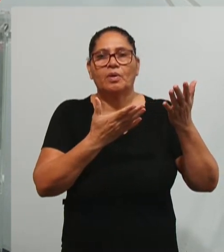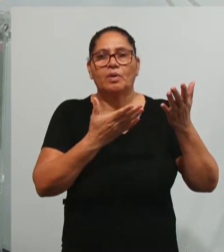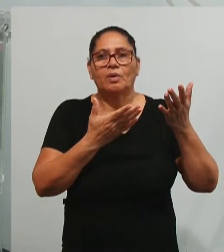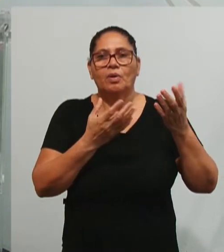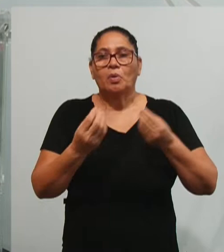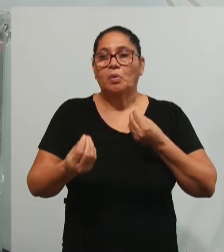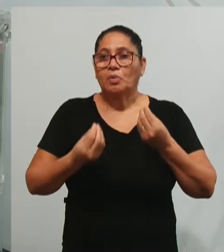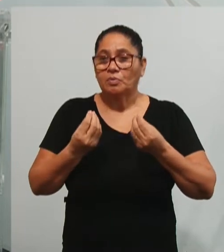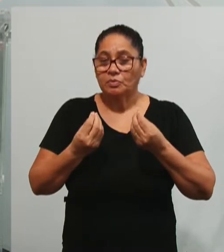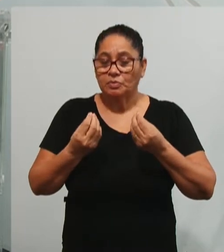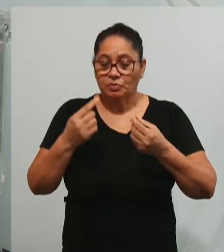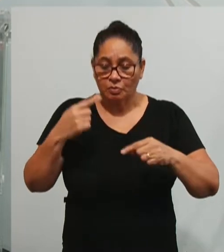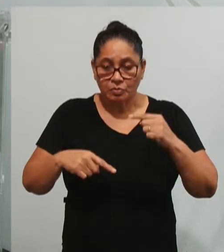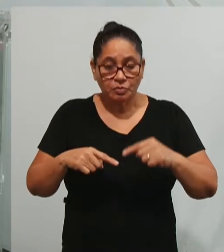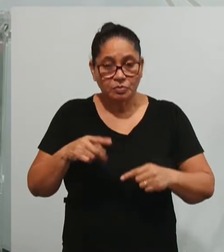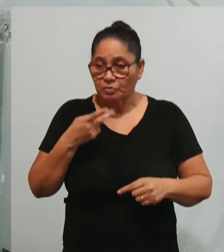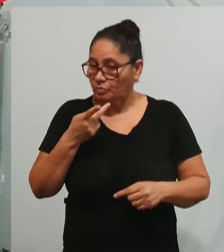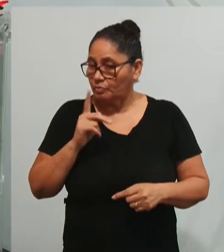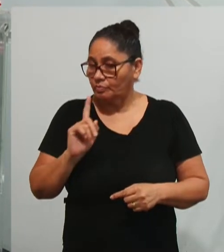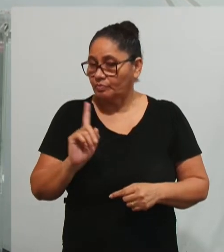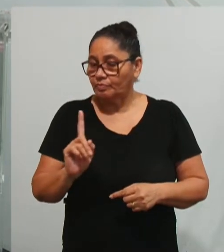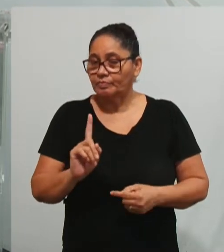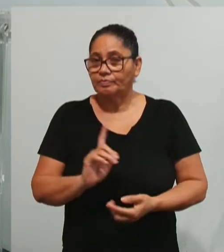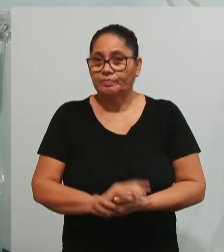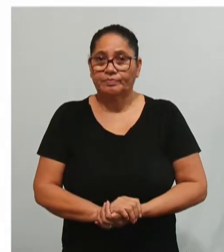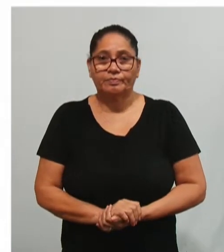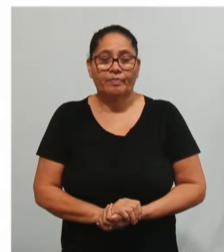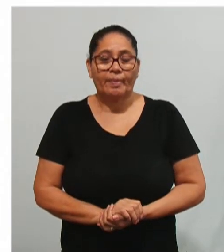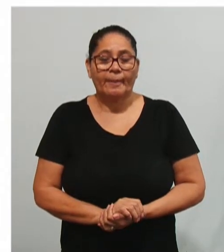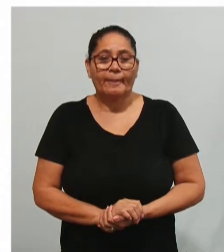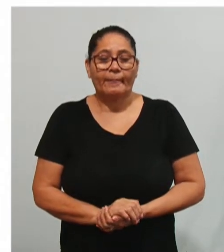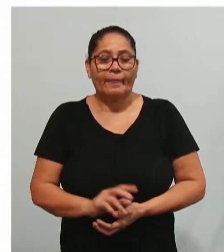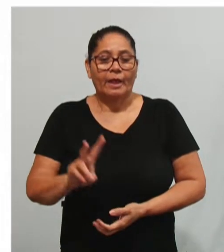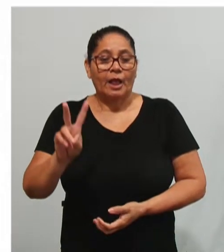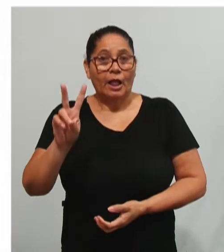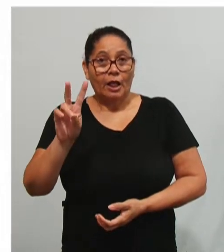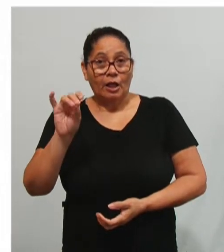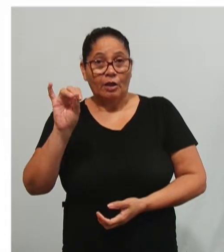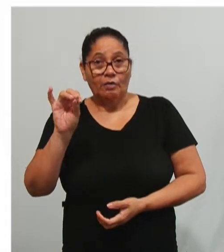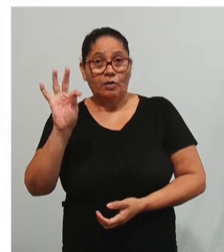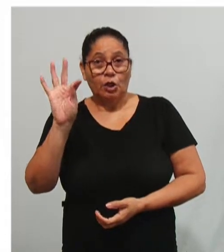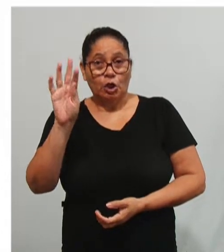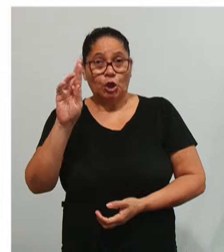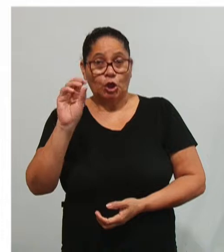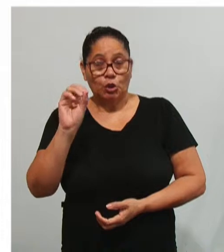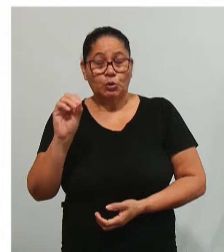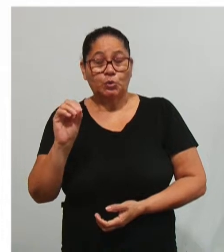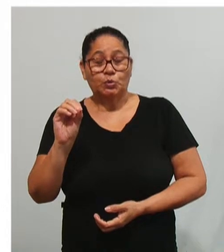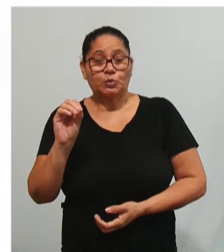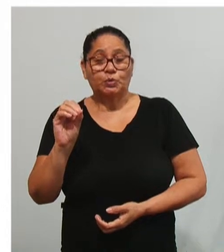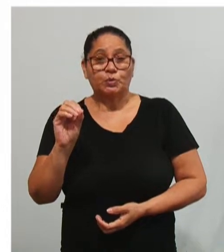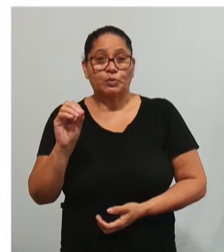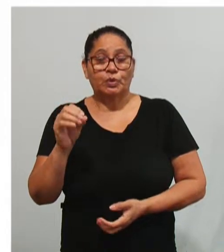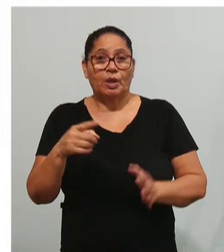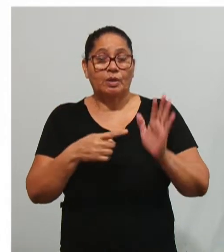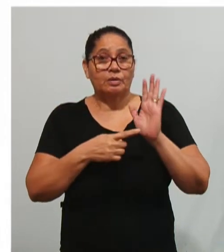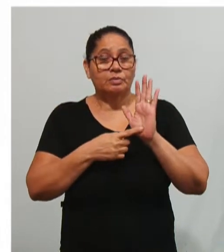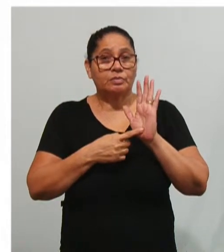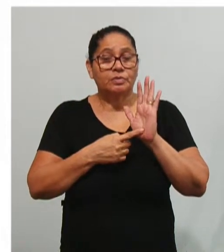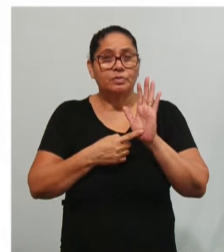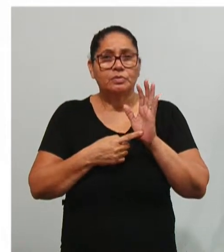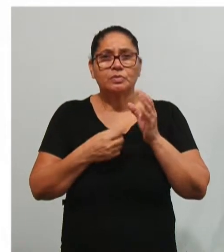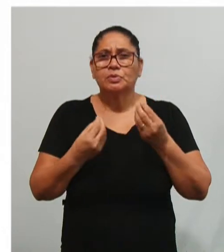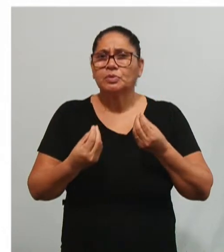Nós não estamos falando disso. Então, vejamos aqui que Vitor Henrique Paro nos mostra que há uma incompatibilidade